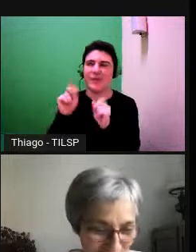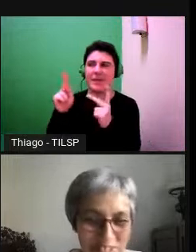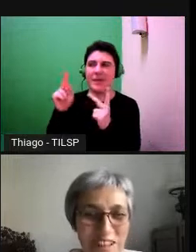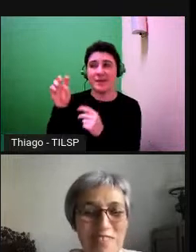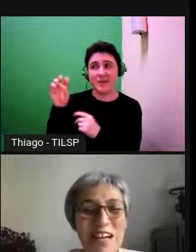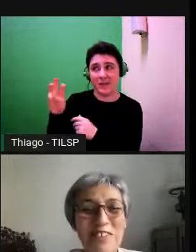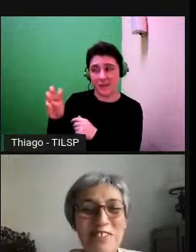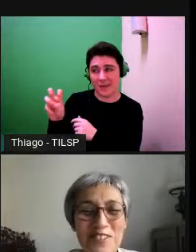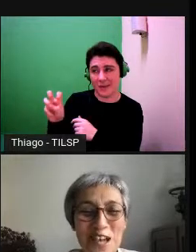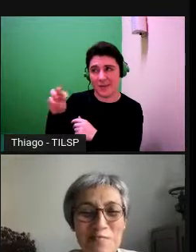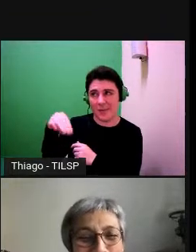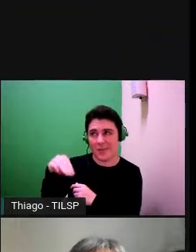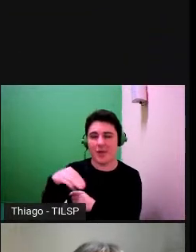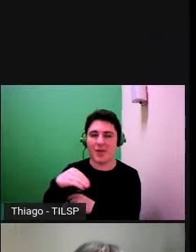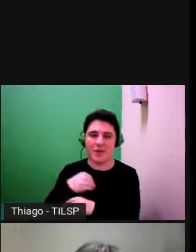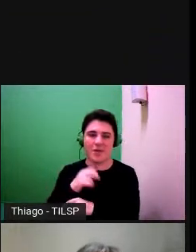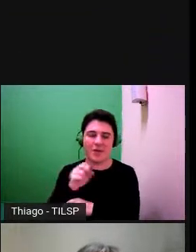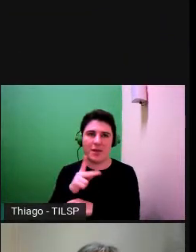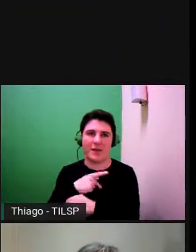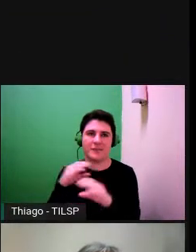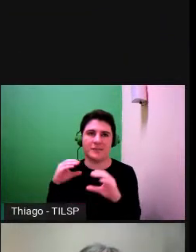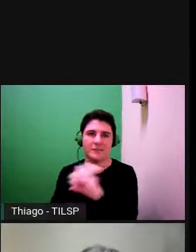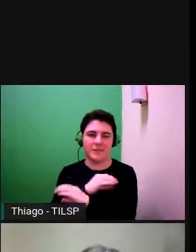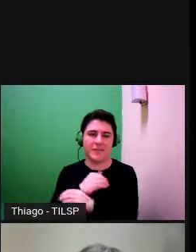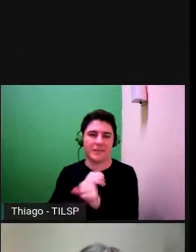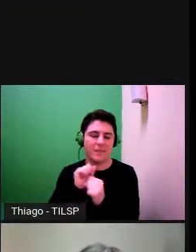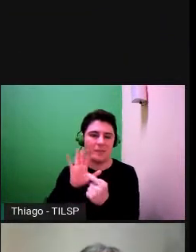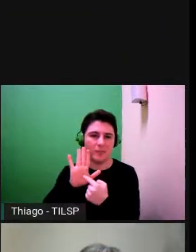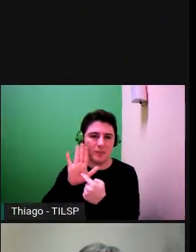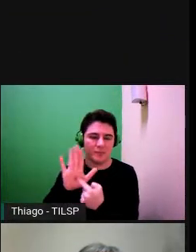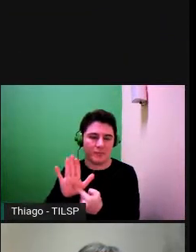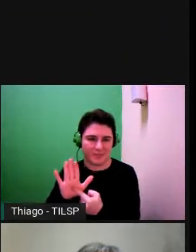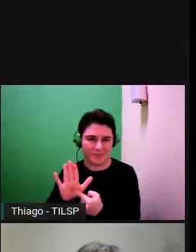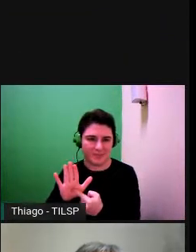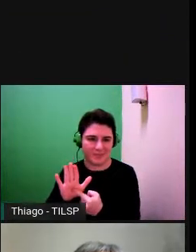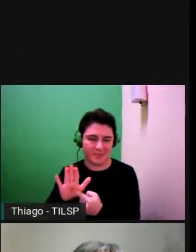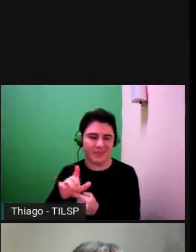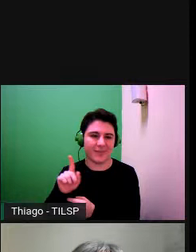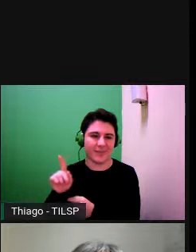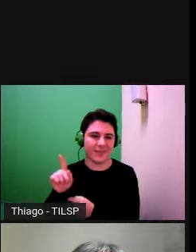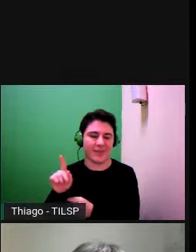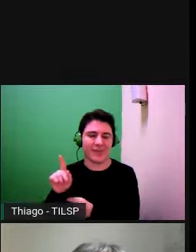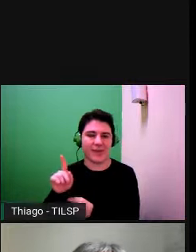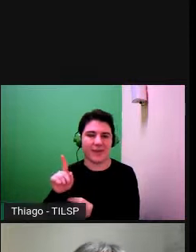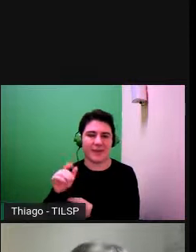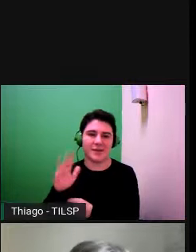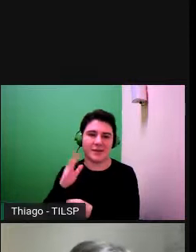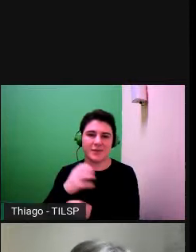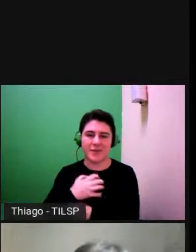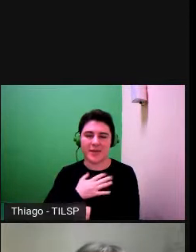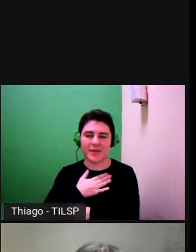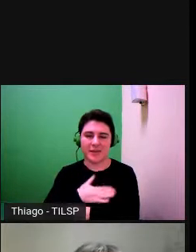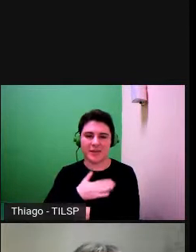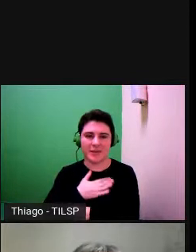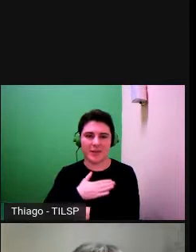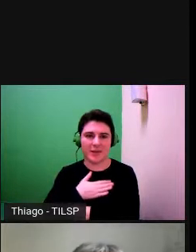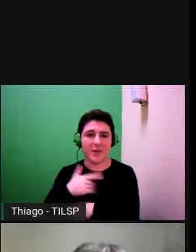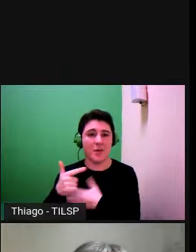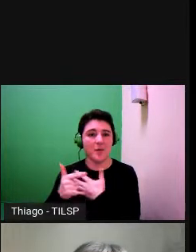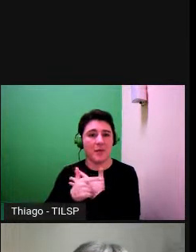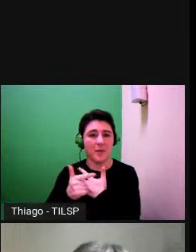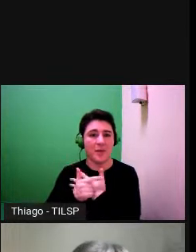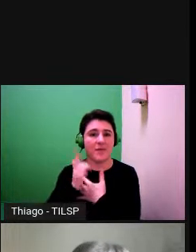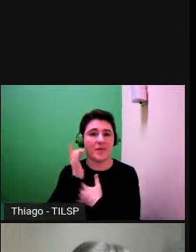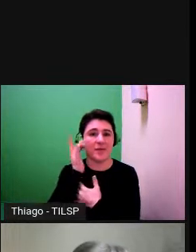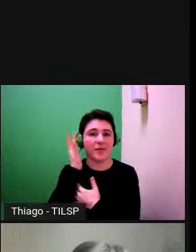então estou na minha conclusão posso apresentar a conclusão com mais tranquilidade o papel facilitador das